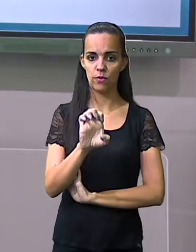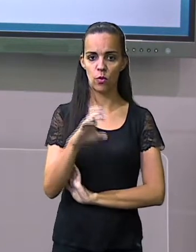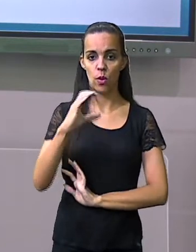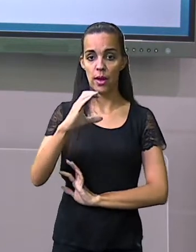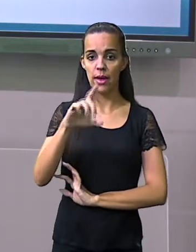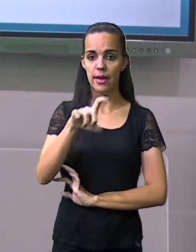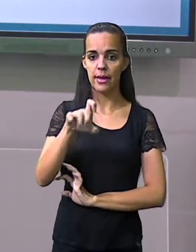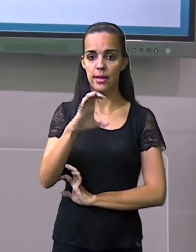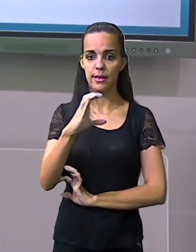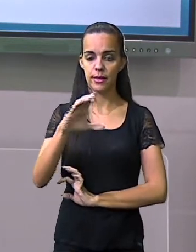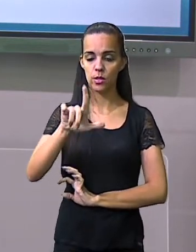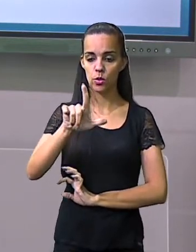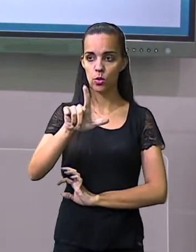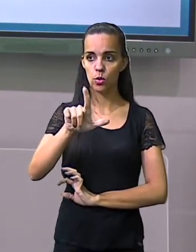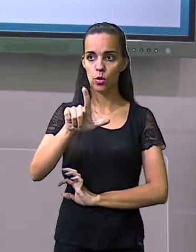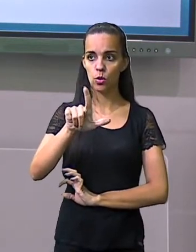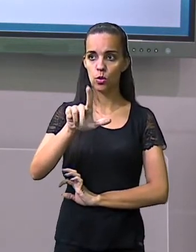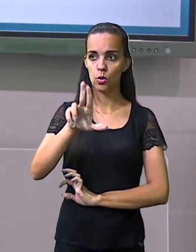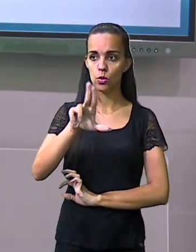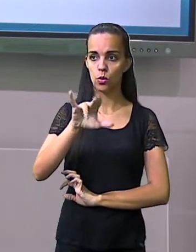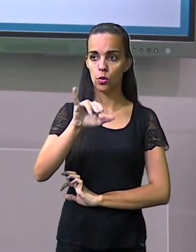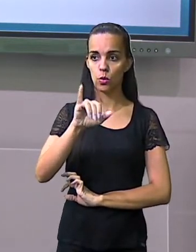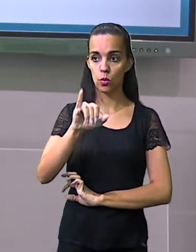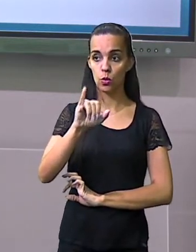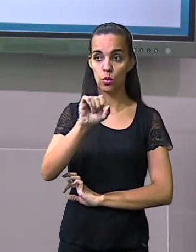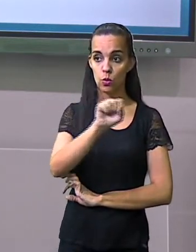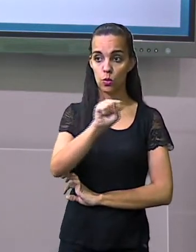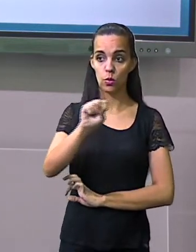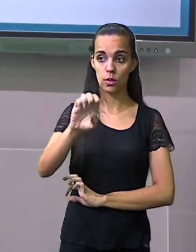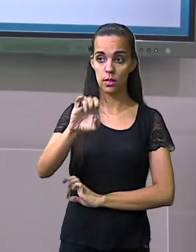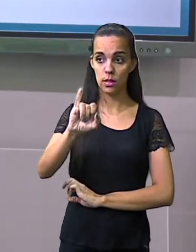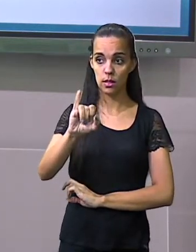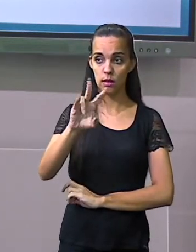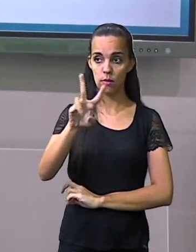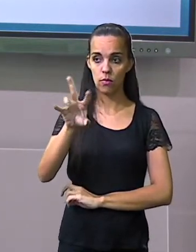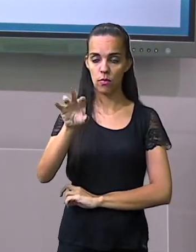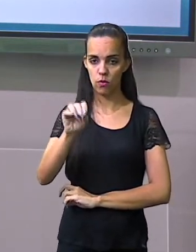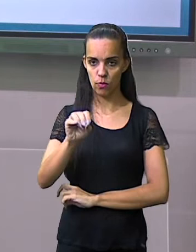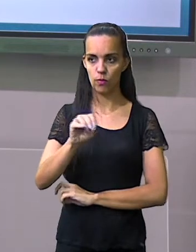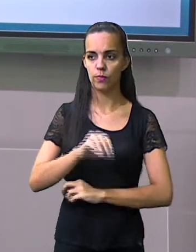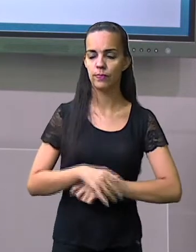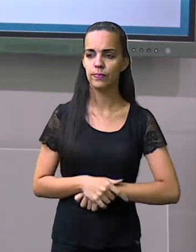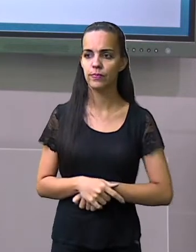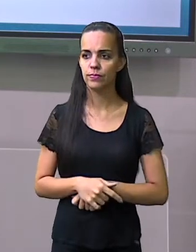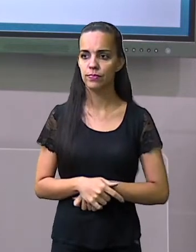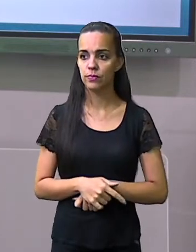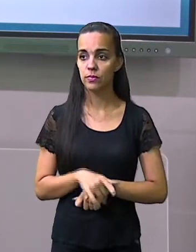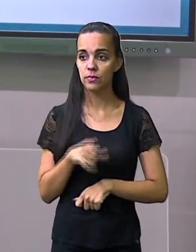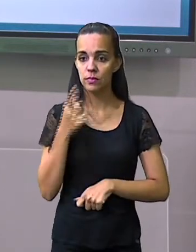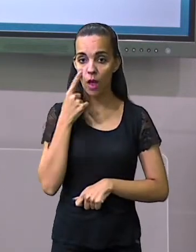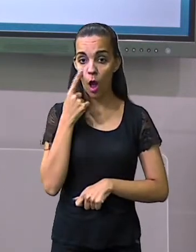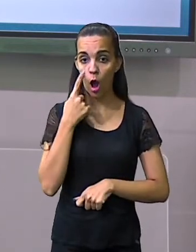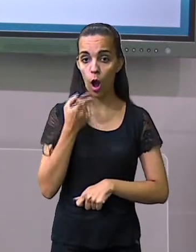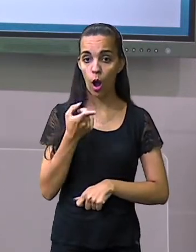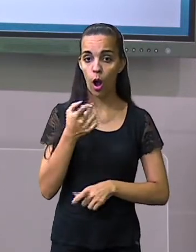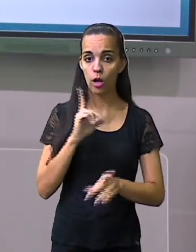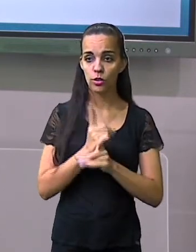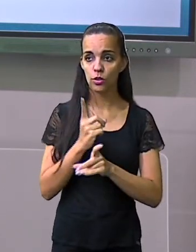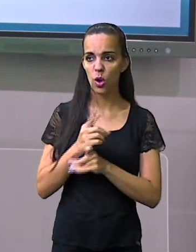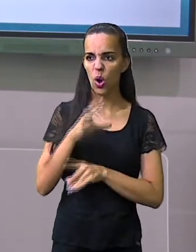Exclusivo. Aqui começa com D, na segunda com D, na terceira com P e aqui na quarta,